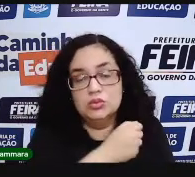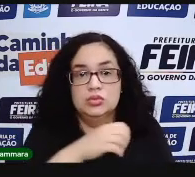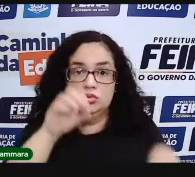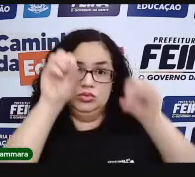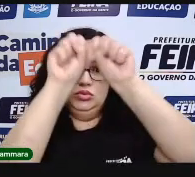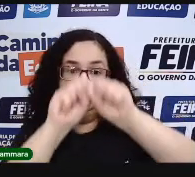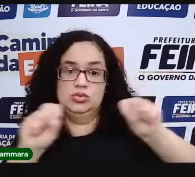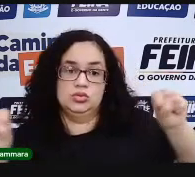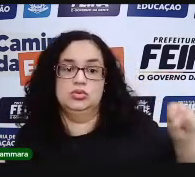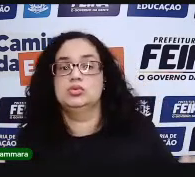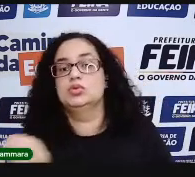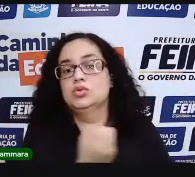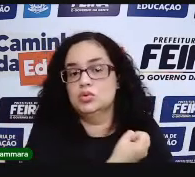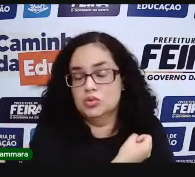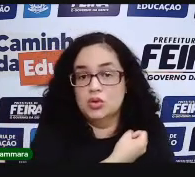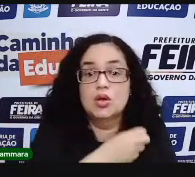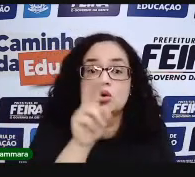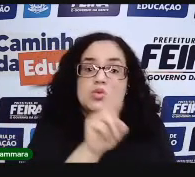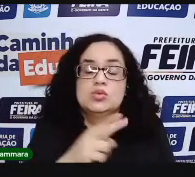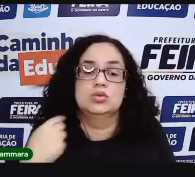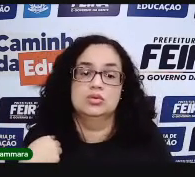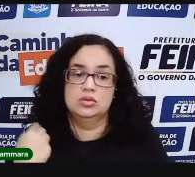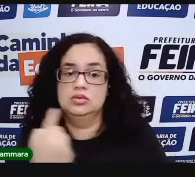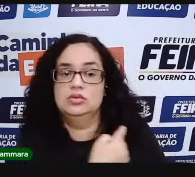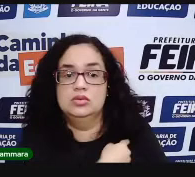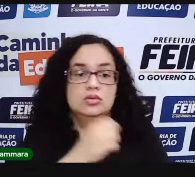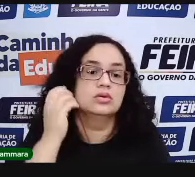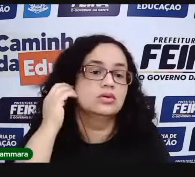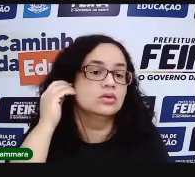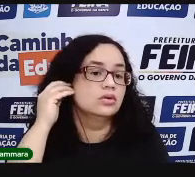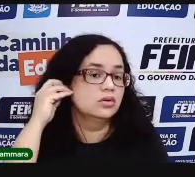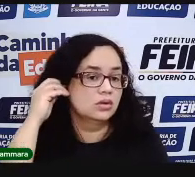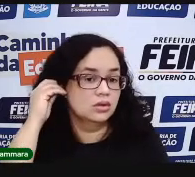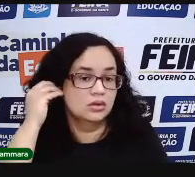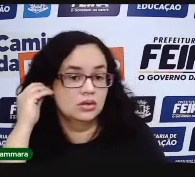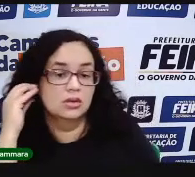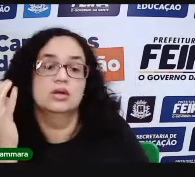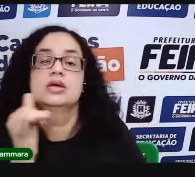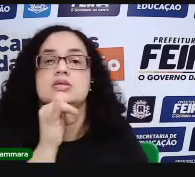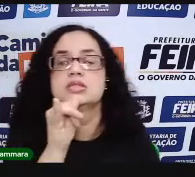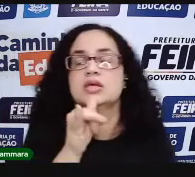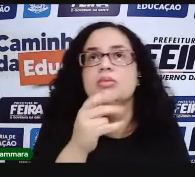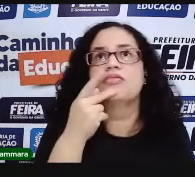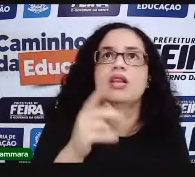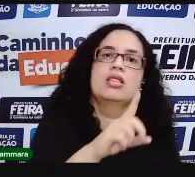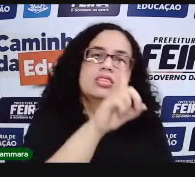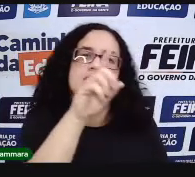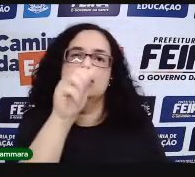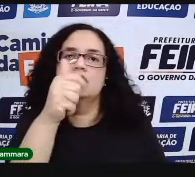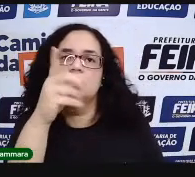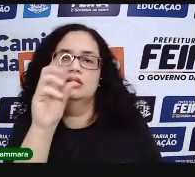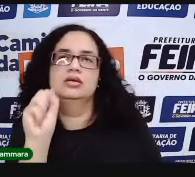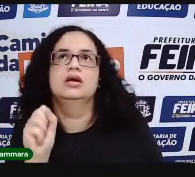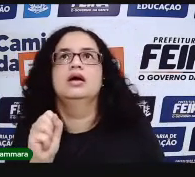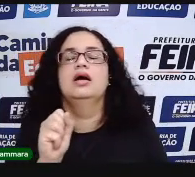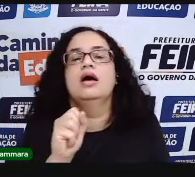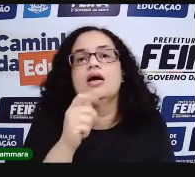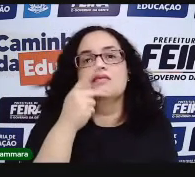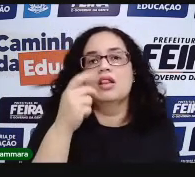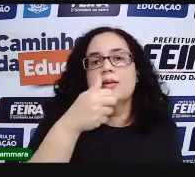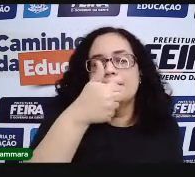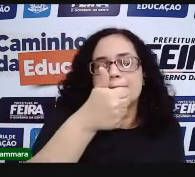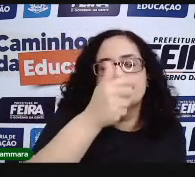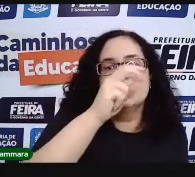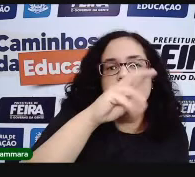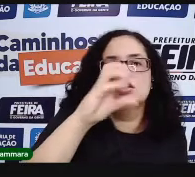Esse sistema de numeração ainda é utilizado por nós. Por exemplo, quando a gente vai falar uma data. Né? 1500 antes de